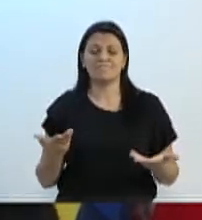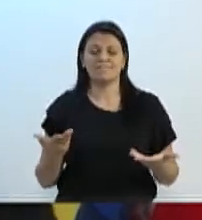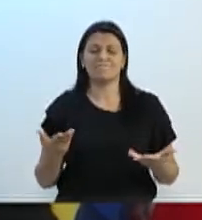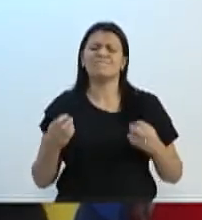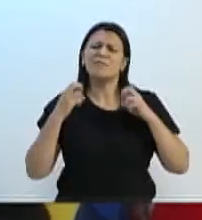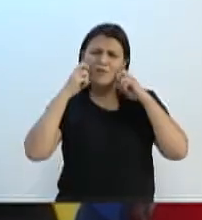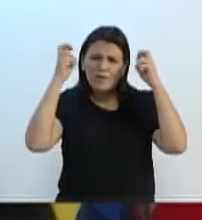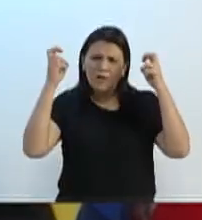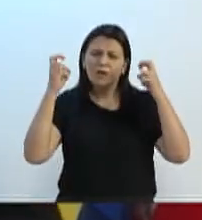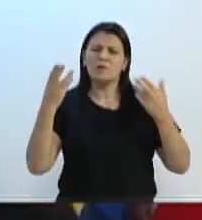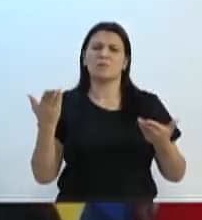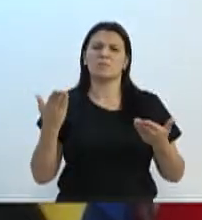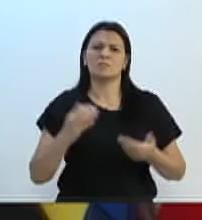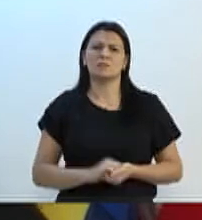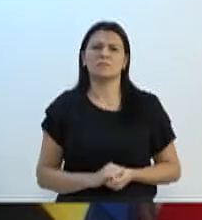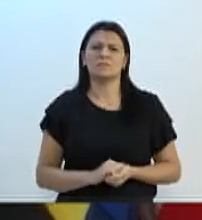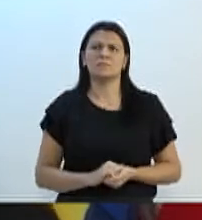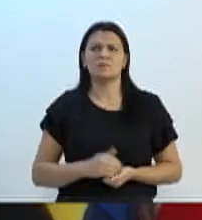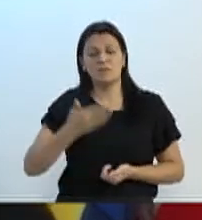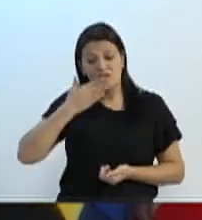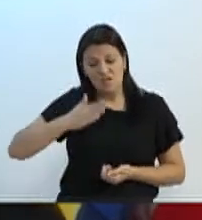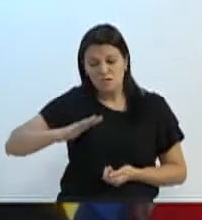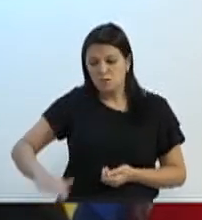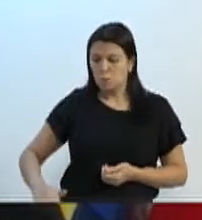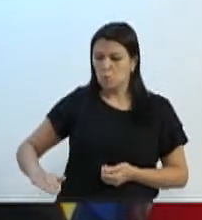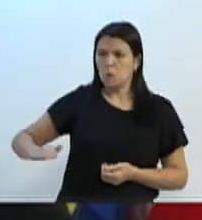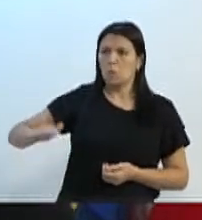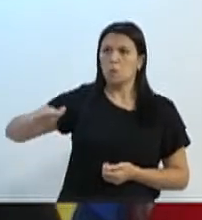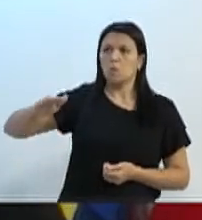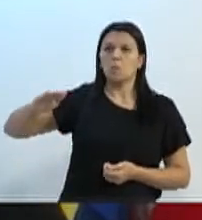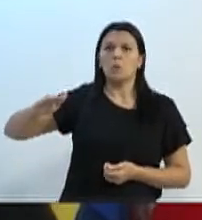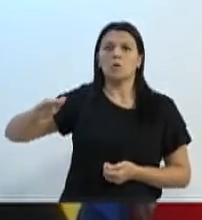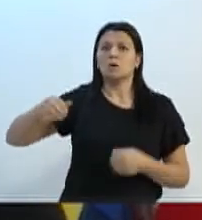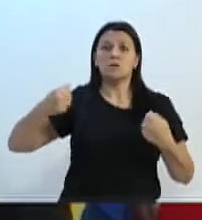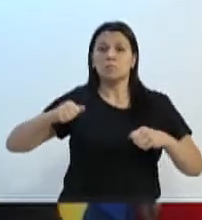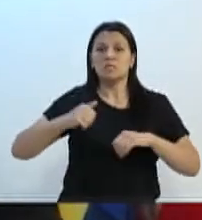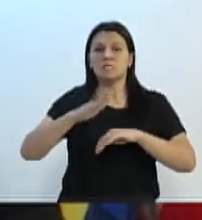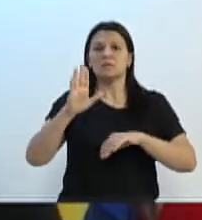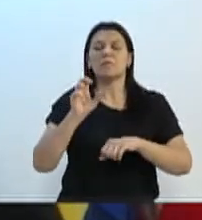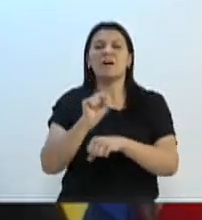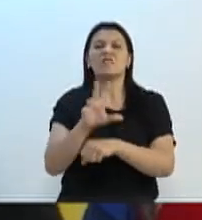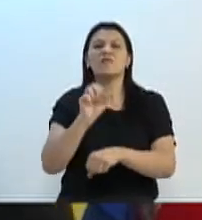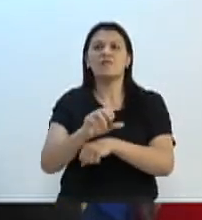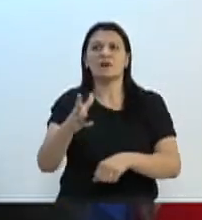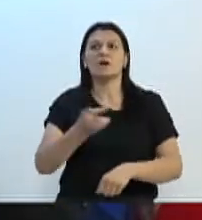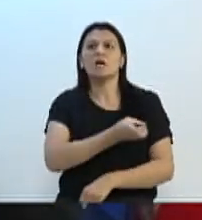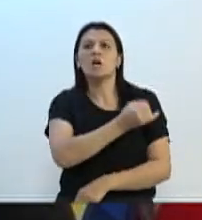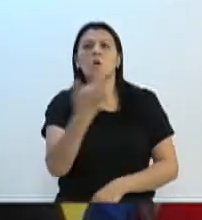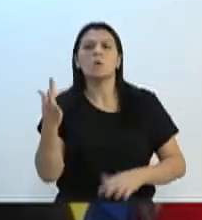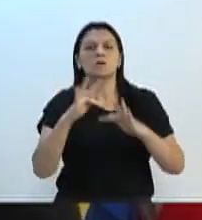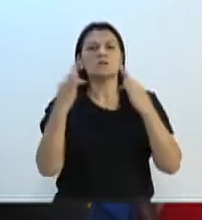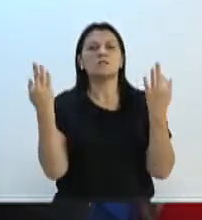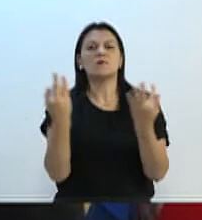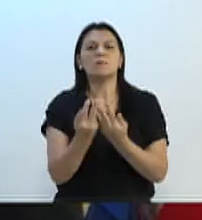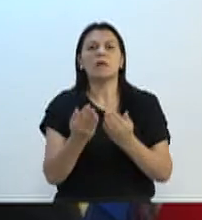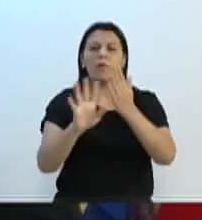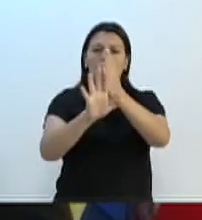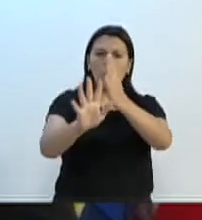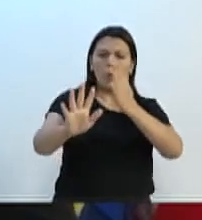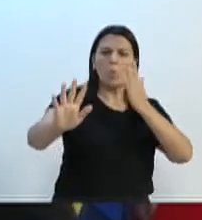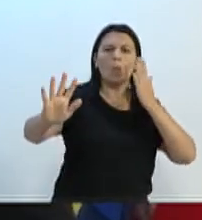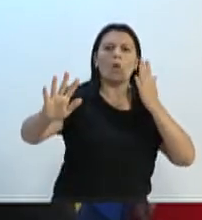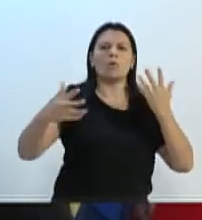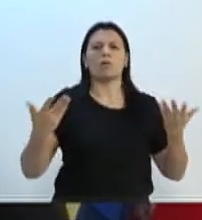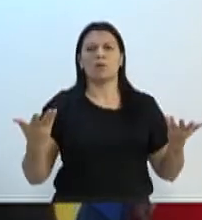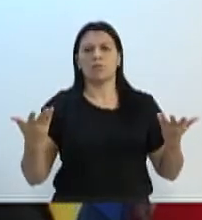Que vergonha, prefeito. E as crianças crescem, deixam de precisar de creche e não conseguem a vaga? Quantas famílias? Olha a fila de espera. Quantas